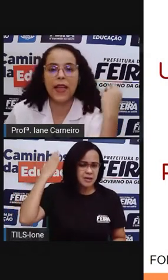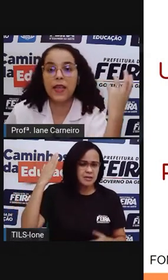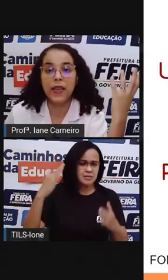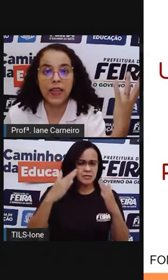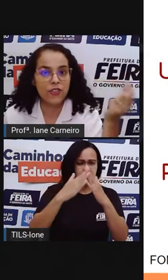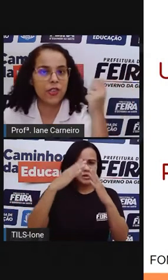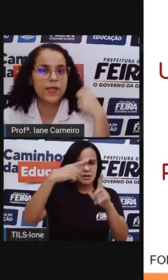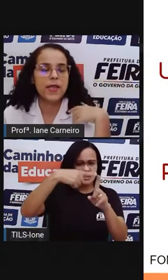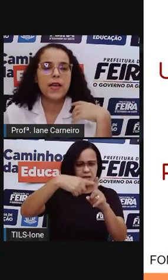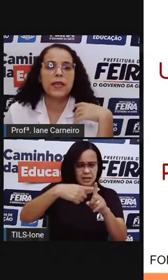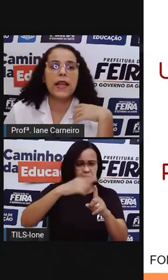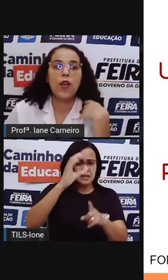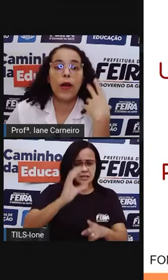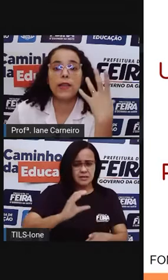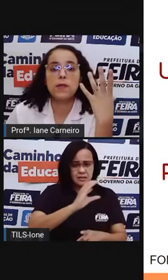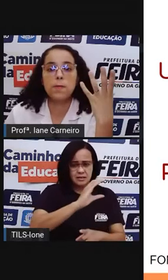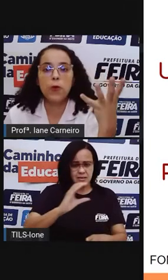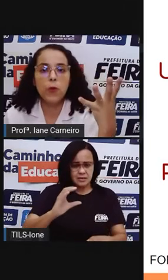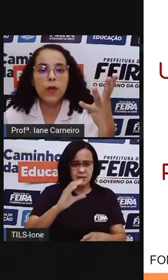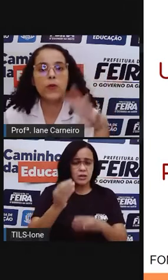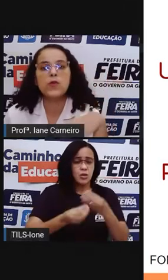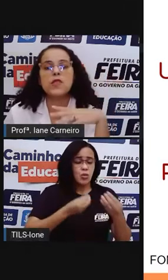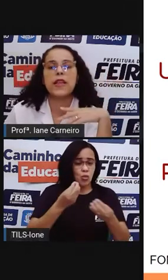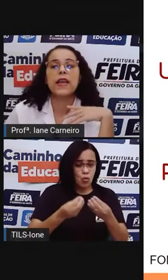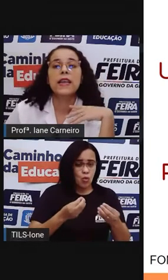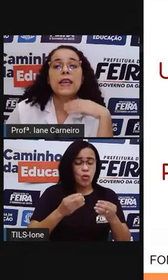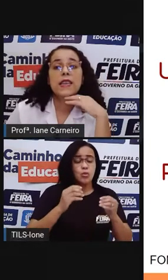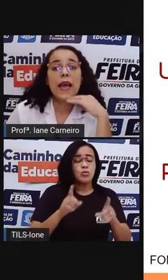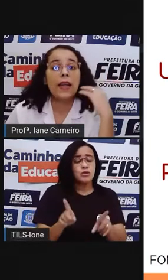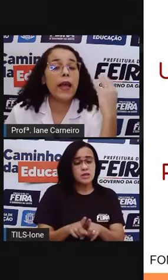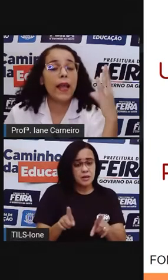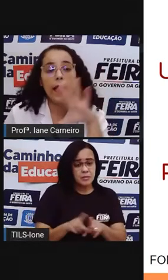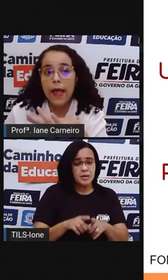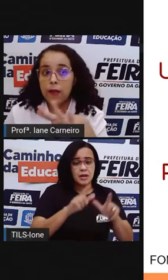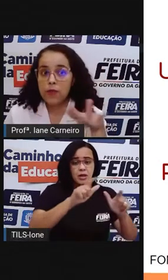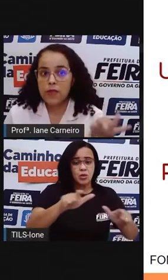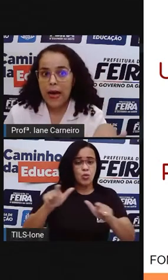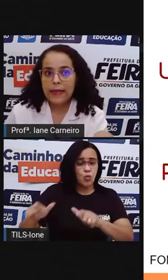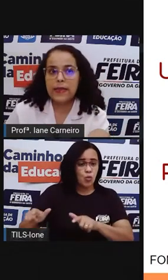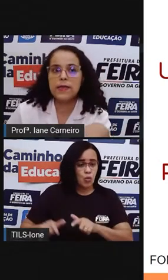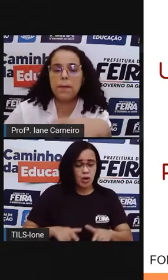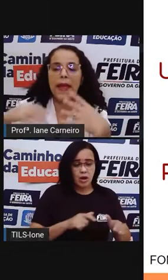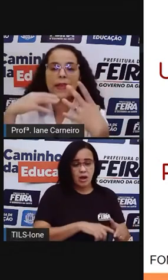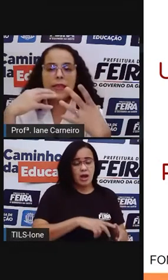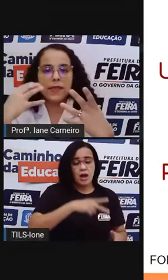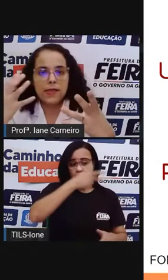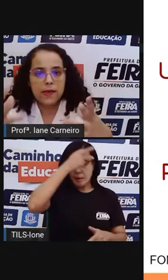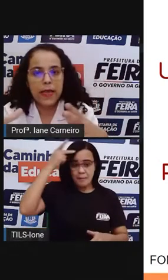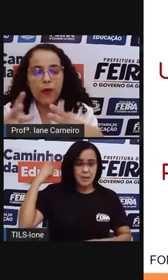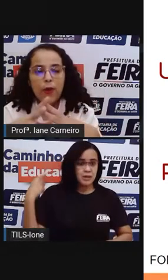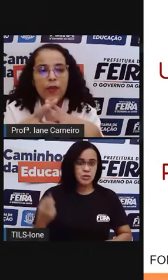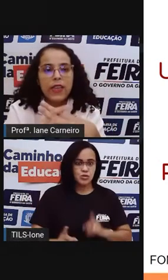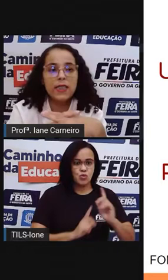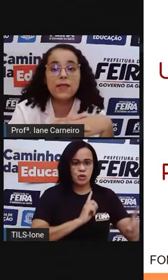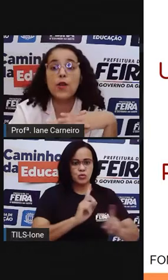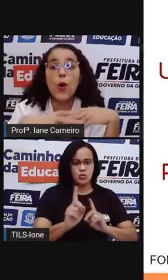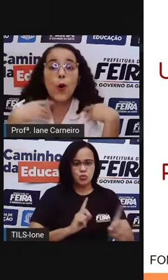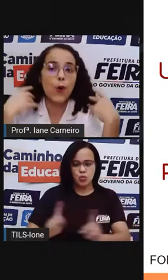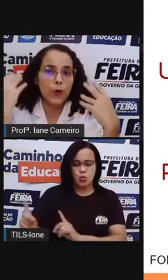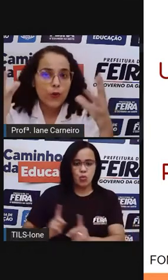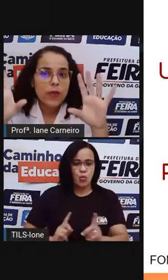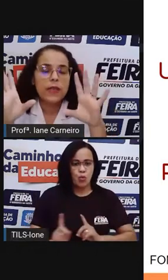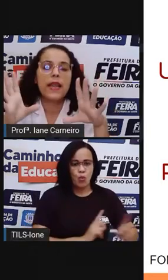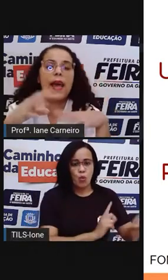Para enfeitar igrejas, né? Locais públicos, né? E eram usadas pedras, né? Coloridas,